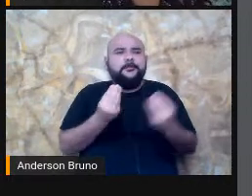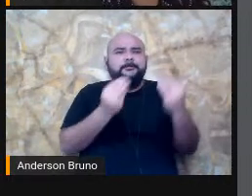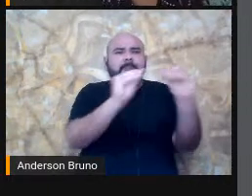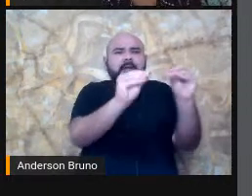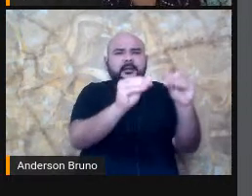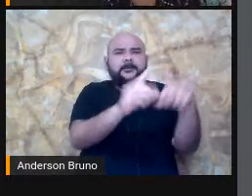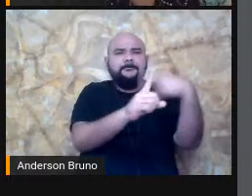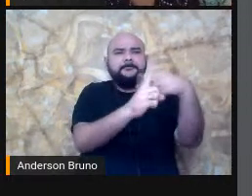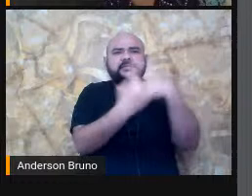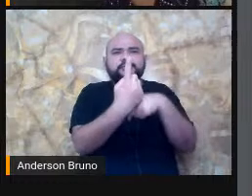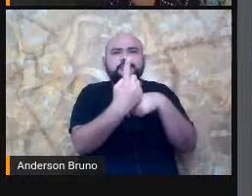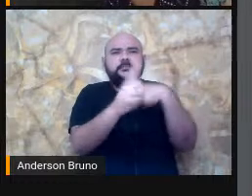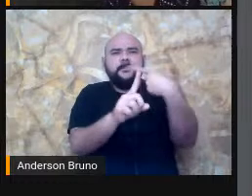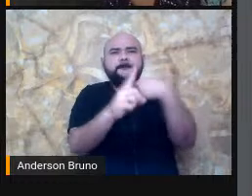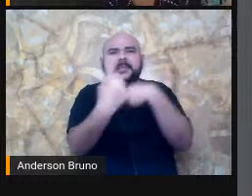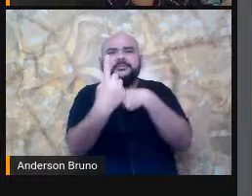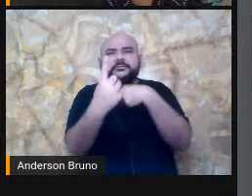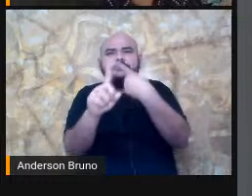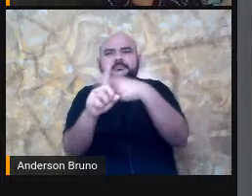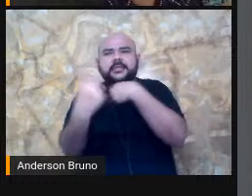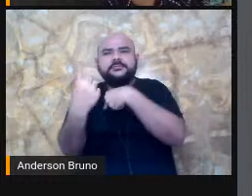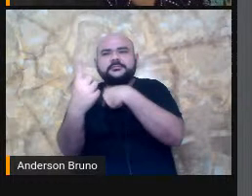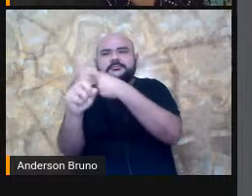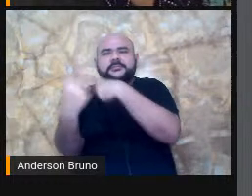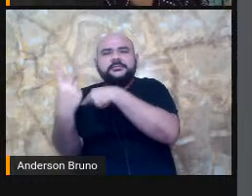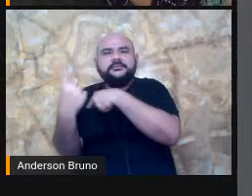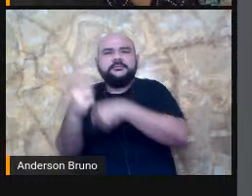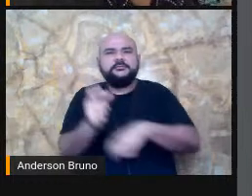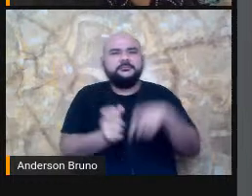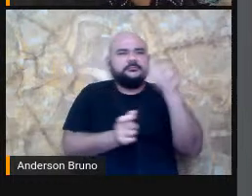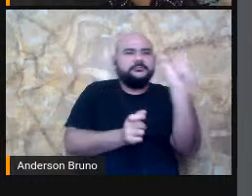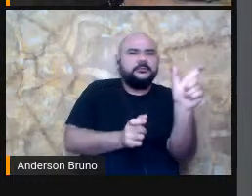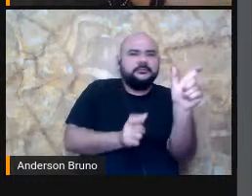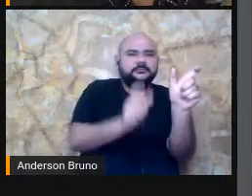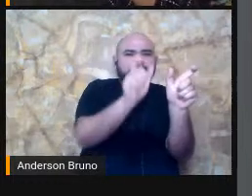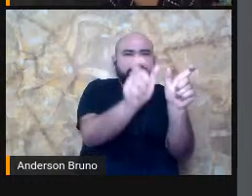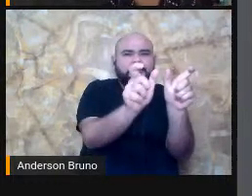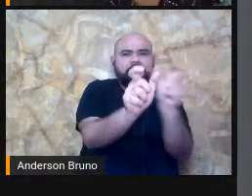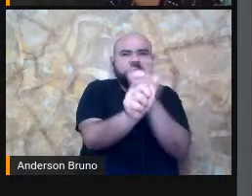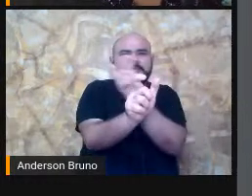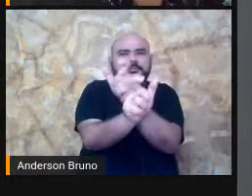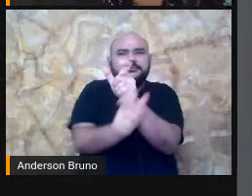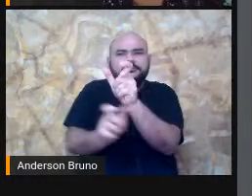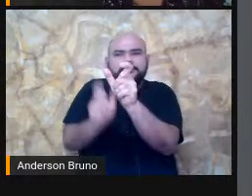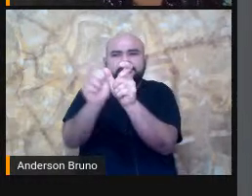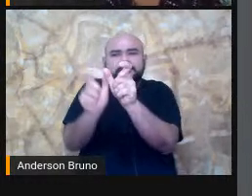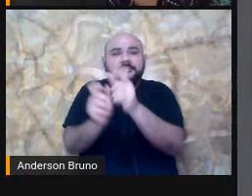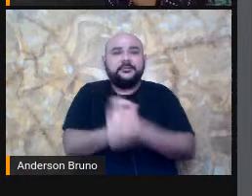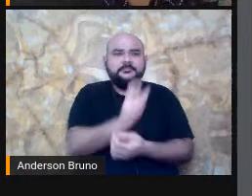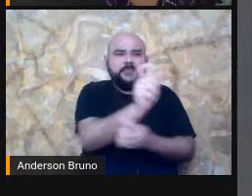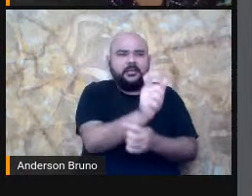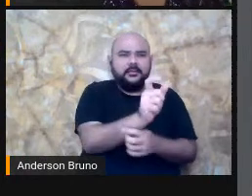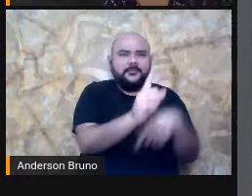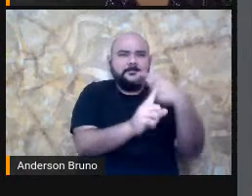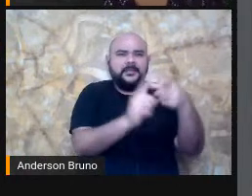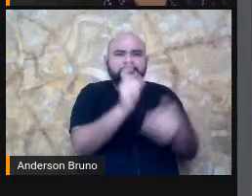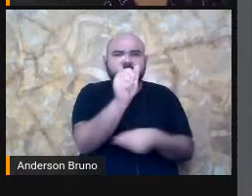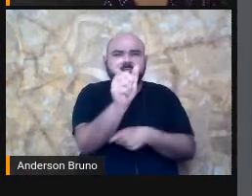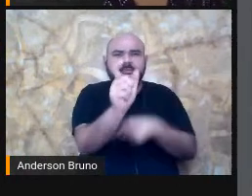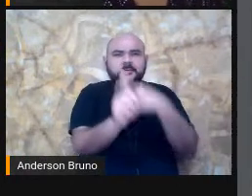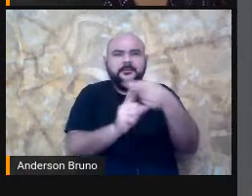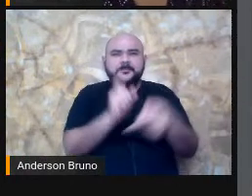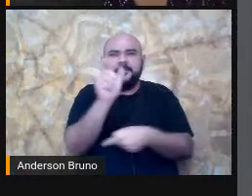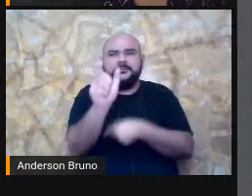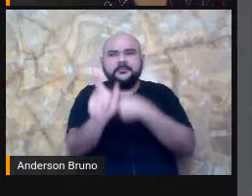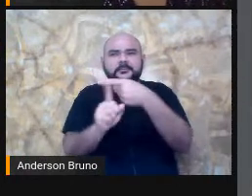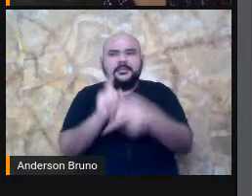Pode passar É claro Que Acho que fica Óbvio Que isso tem que ser Um